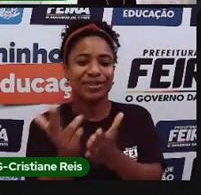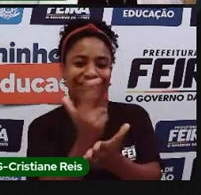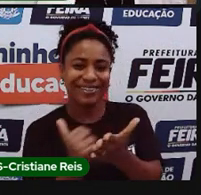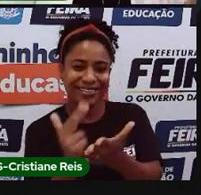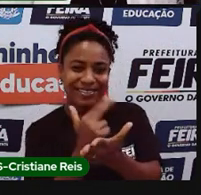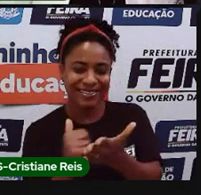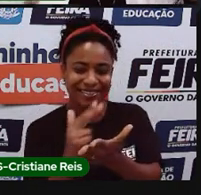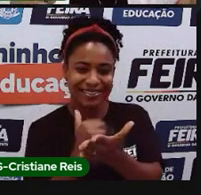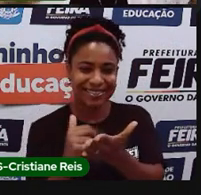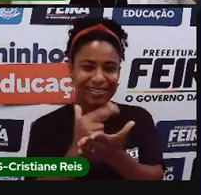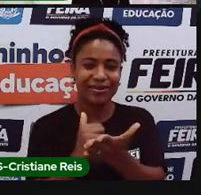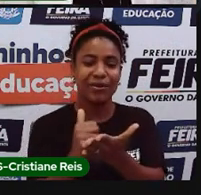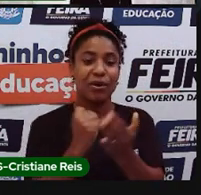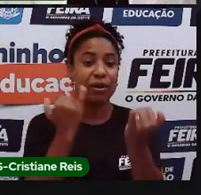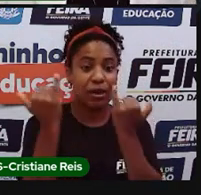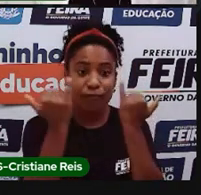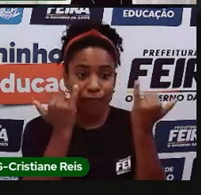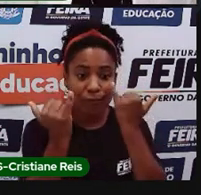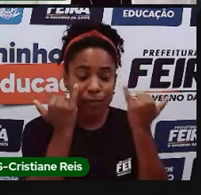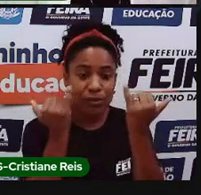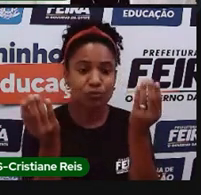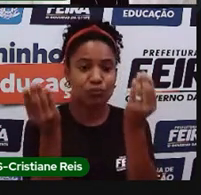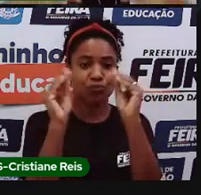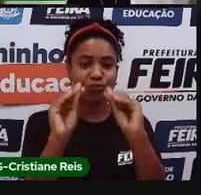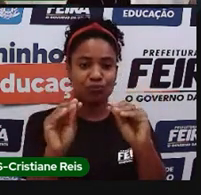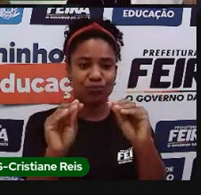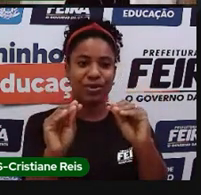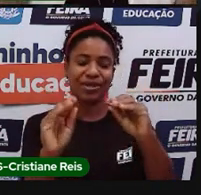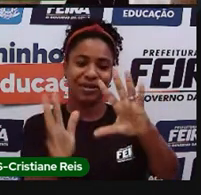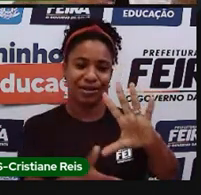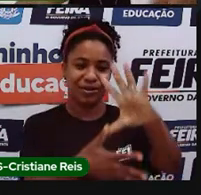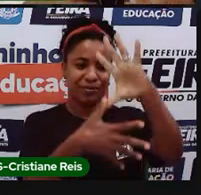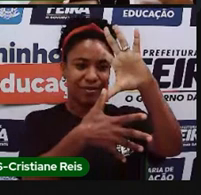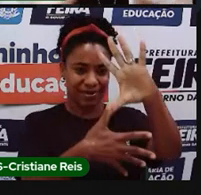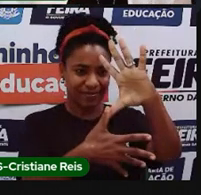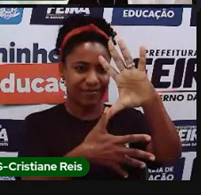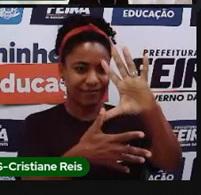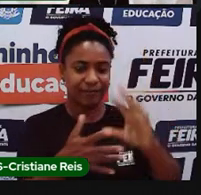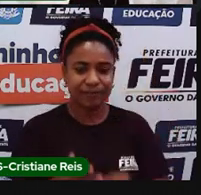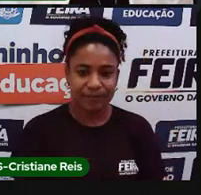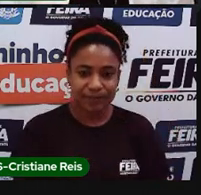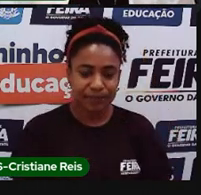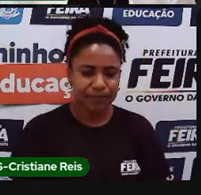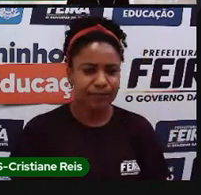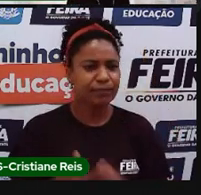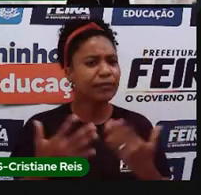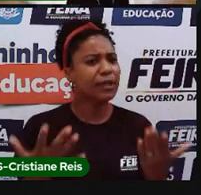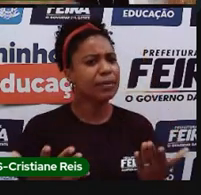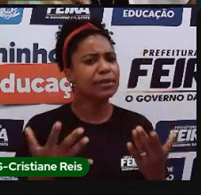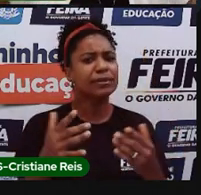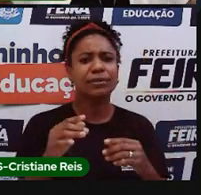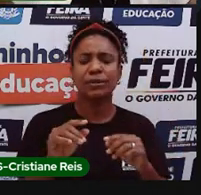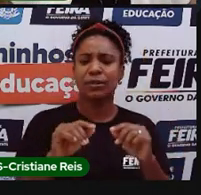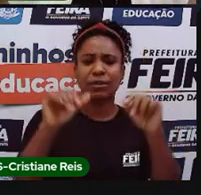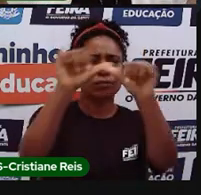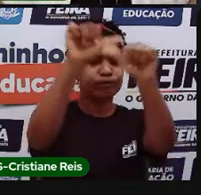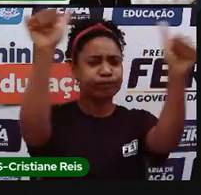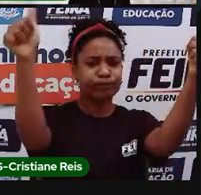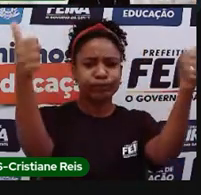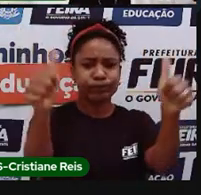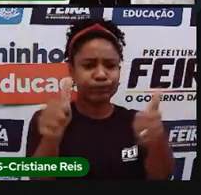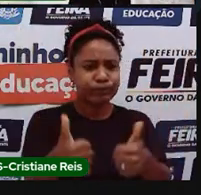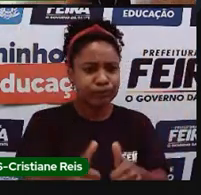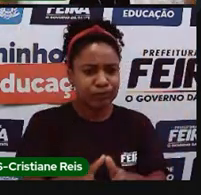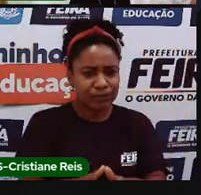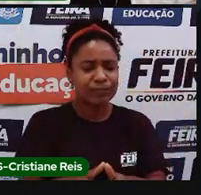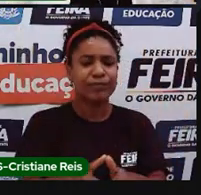de carta. Pra gente, a gente se apropriou, né, dos dois termos. O que que isso quer dizer mesmo, na realidade? Quer dizer que eu vou pegar o espaço de